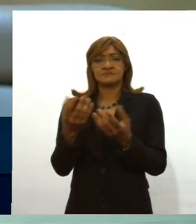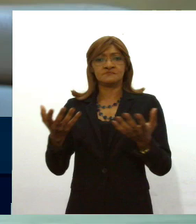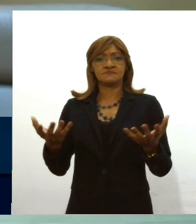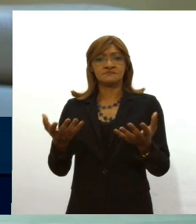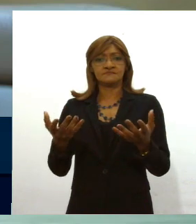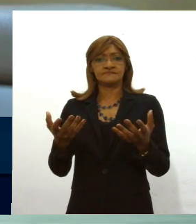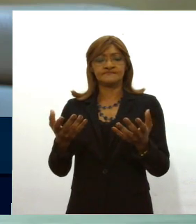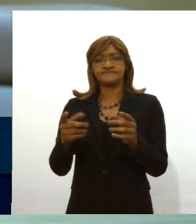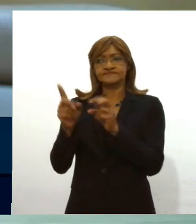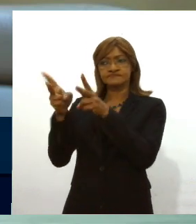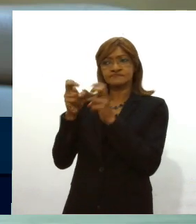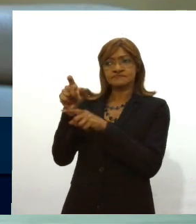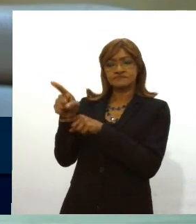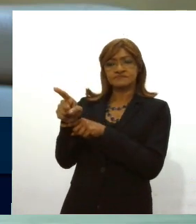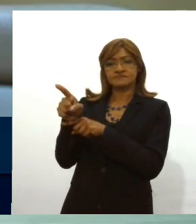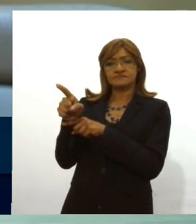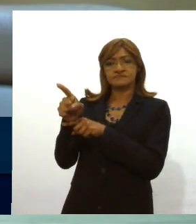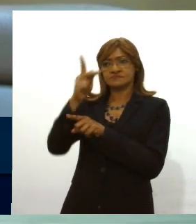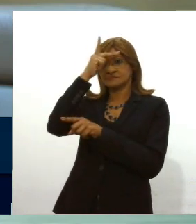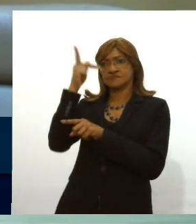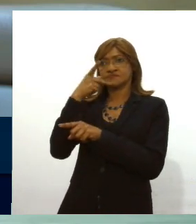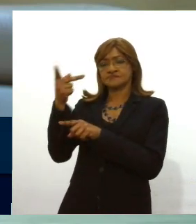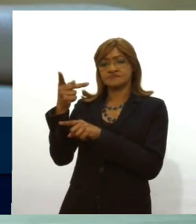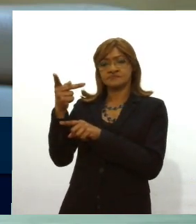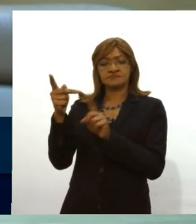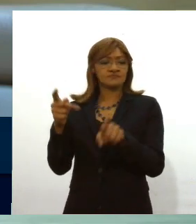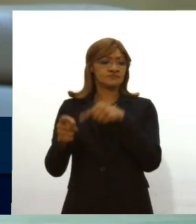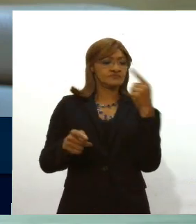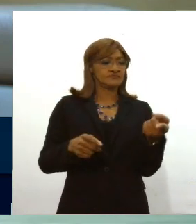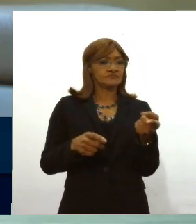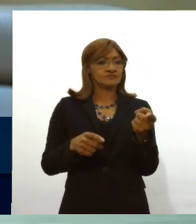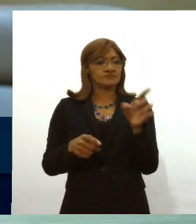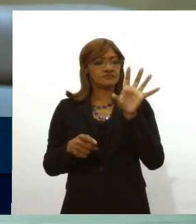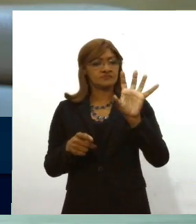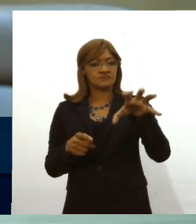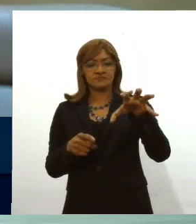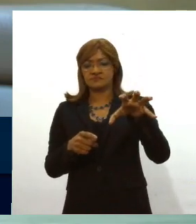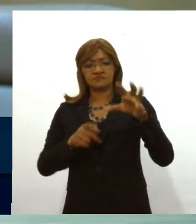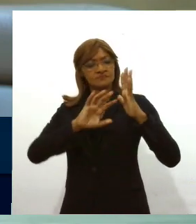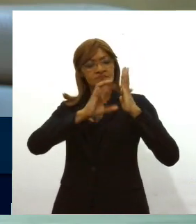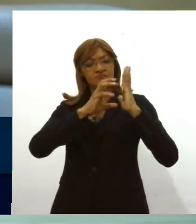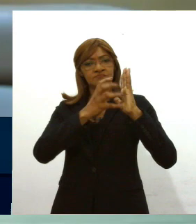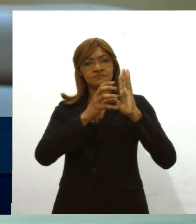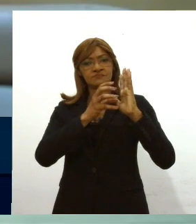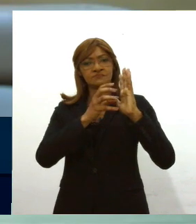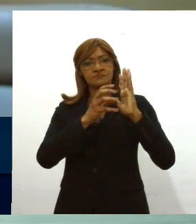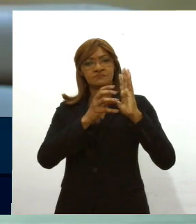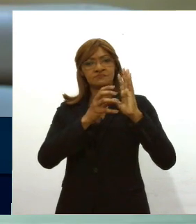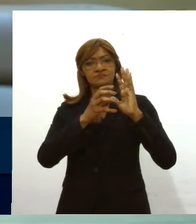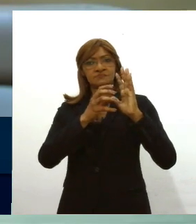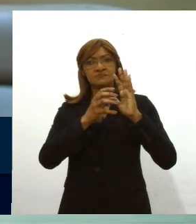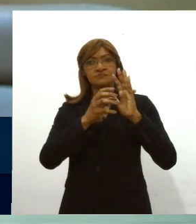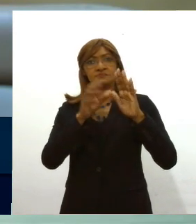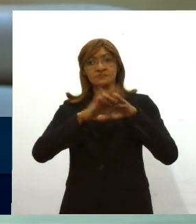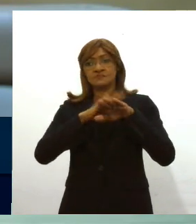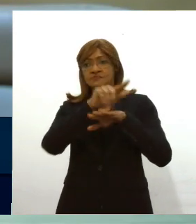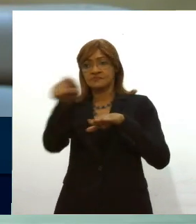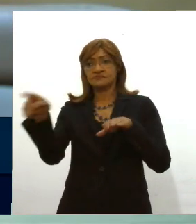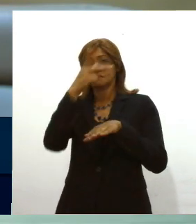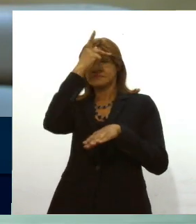lado, eu vejo uma fala dessa. Por outro, esses mesmos partidos, essas mesmas pessoas